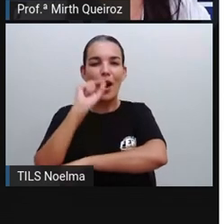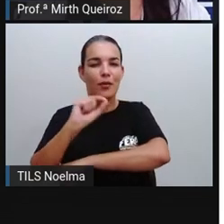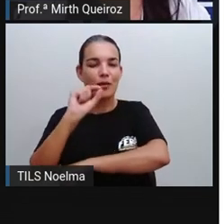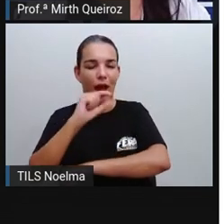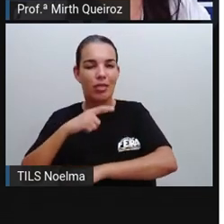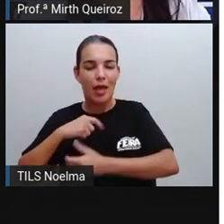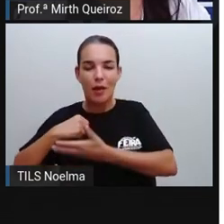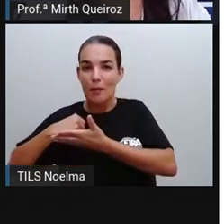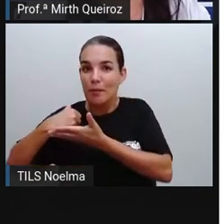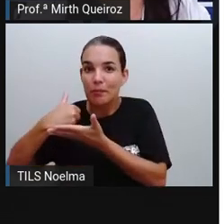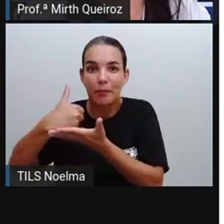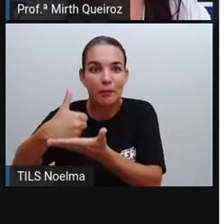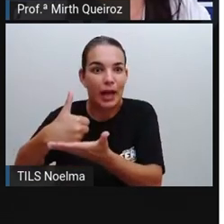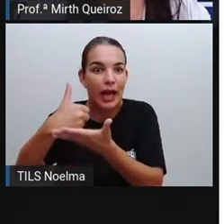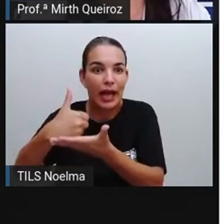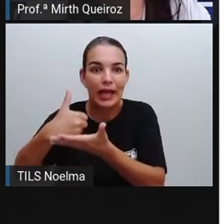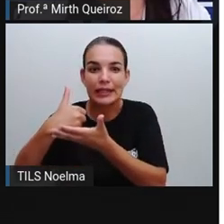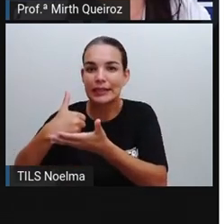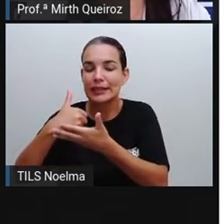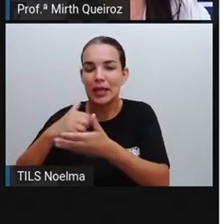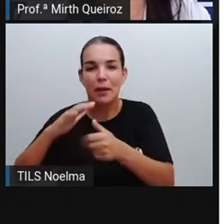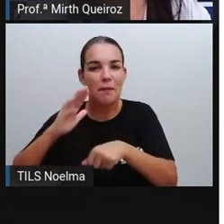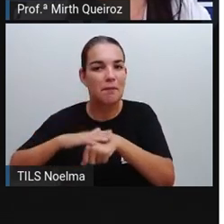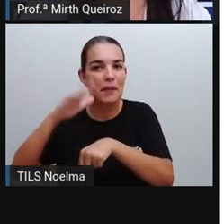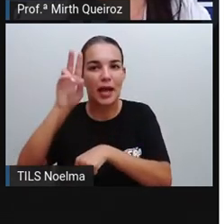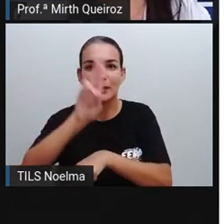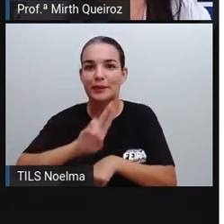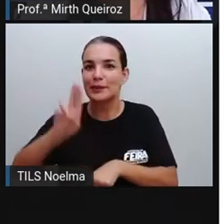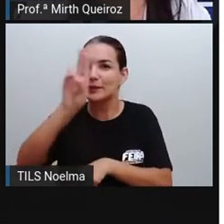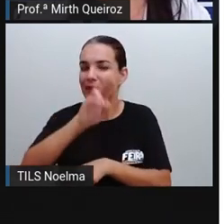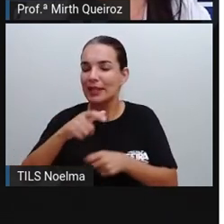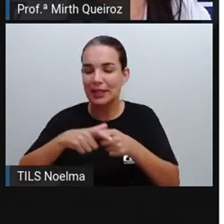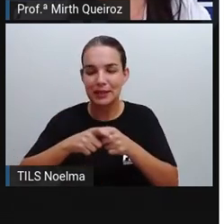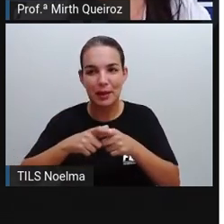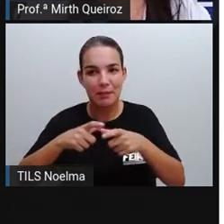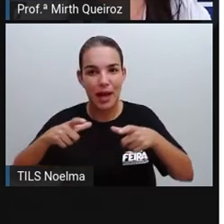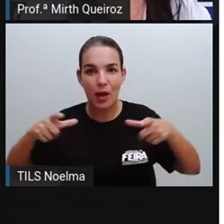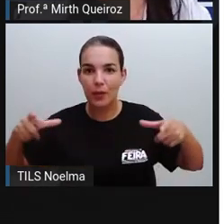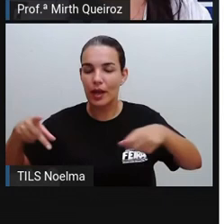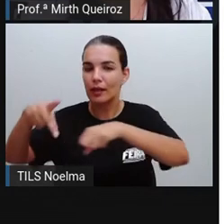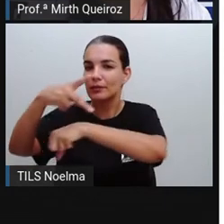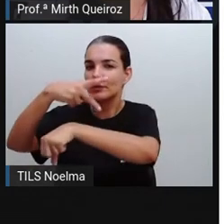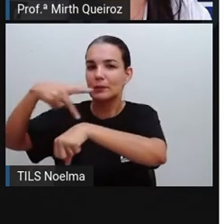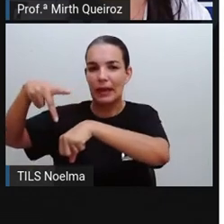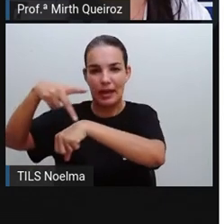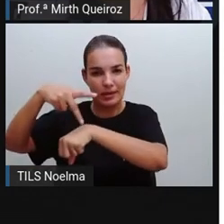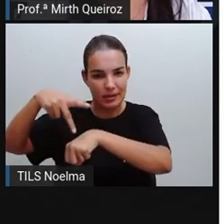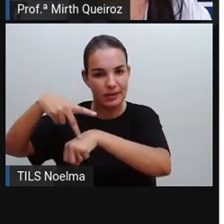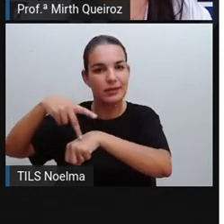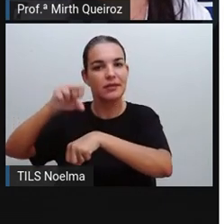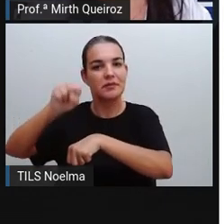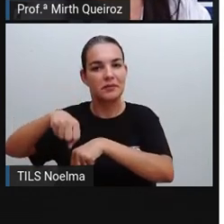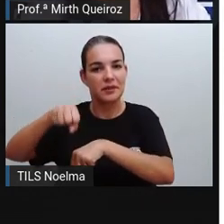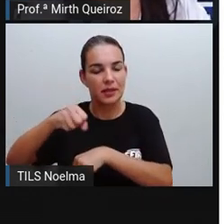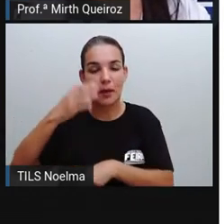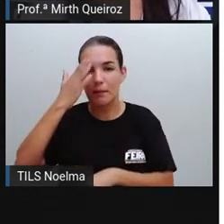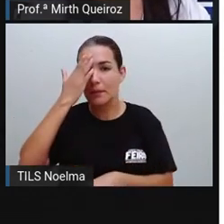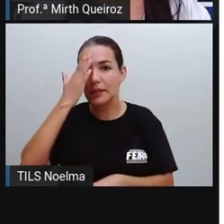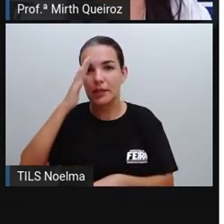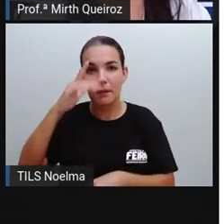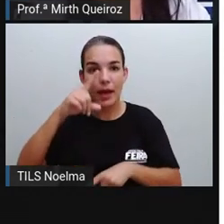uma das matérias-primas mais utilizadas na maioria dos países. os principais